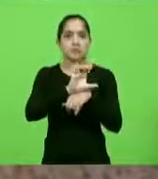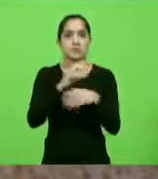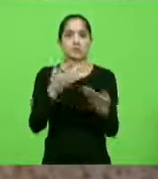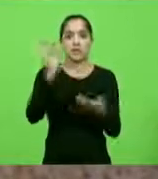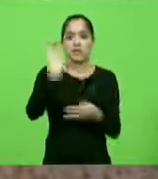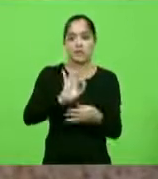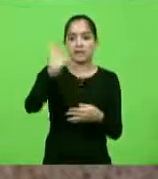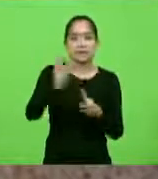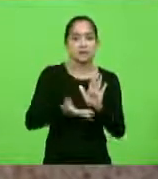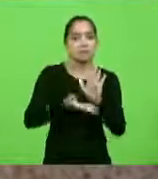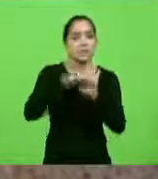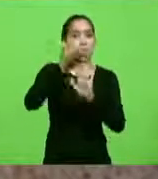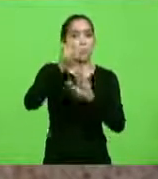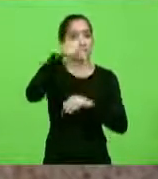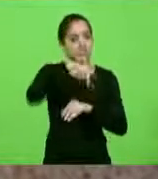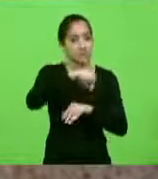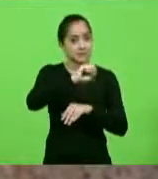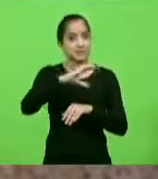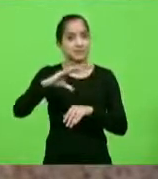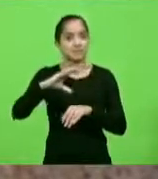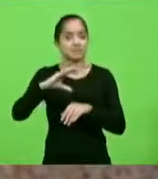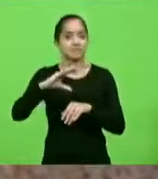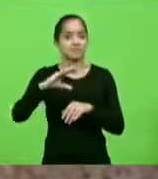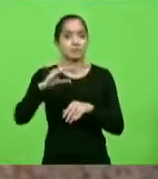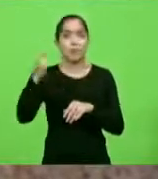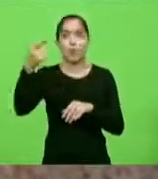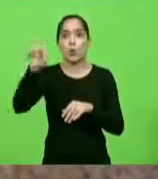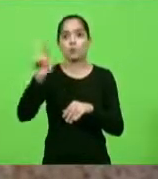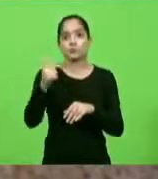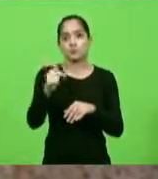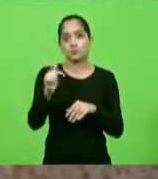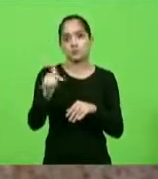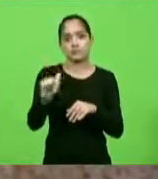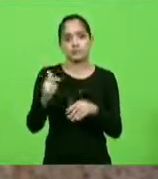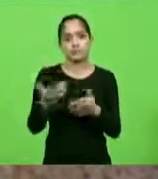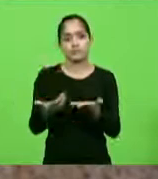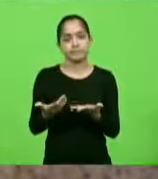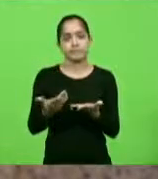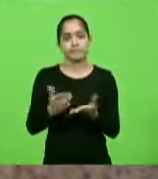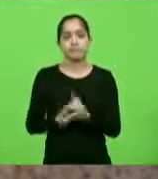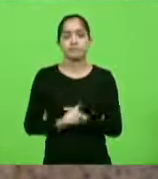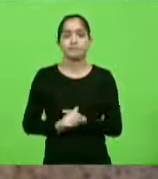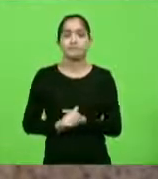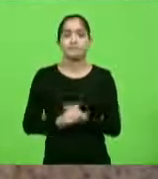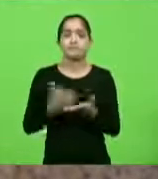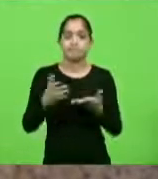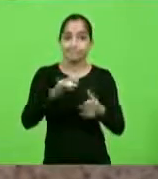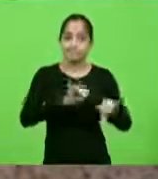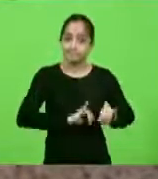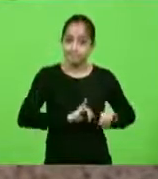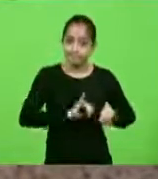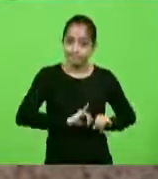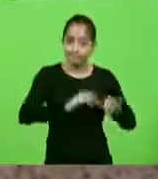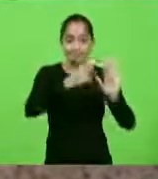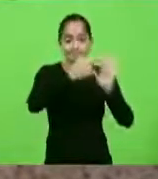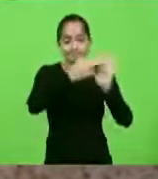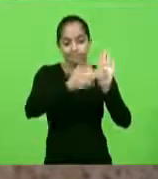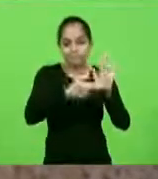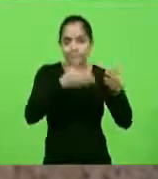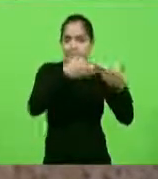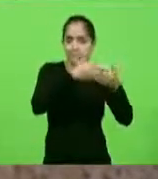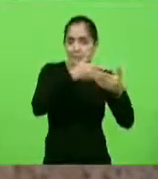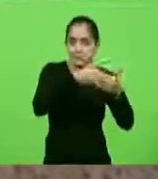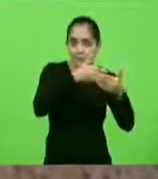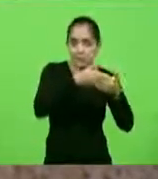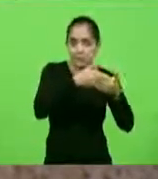altas para o setor, alíquotas médias tão altas para o setor. Esse setor, então, além de estar sofrendo com medidas restritivas, que não